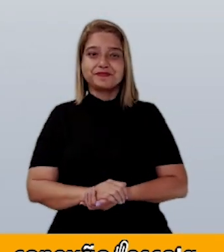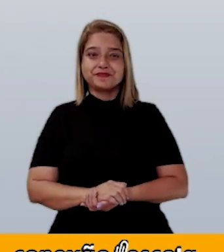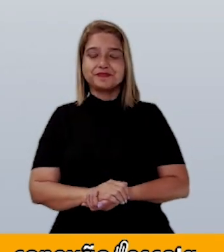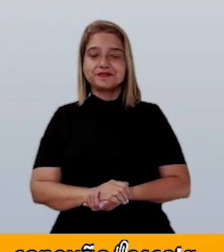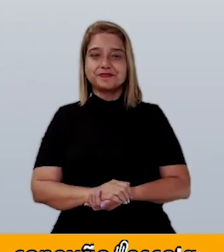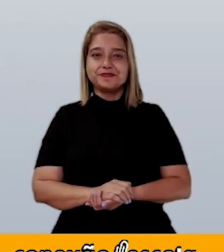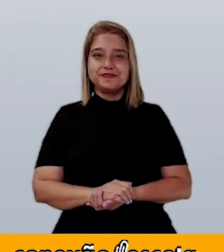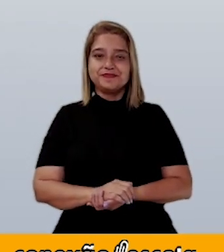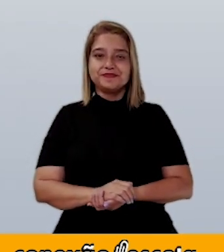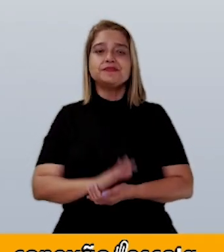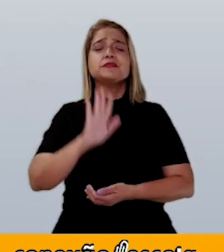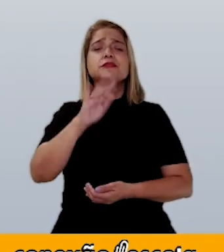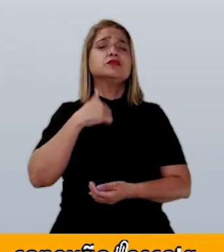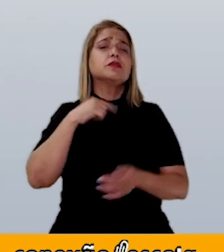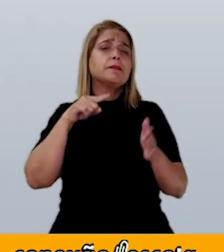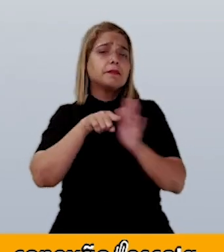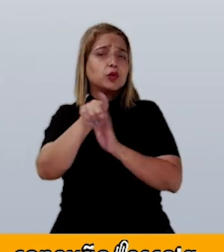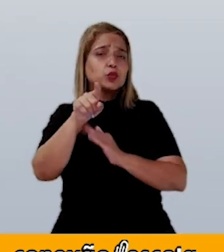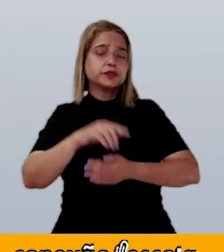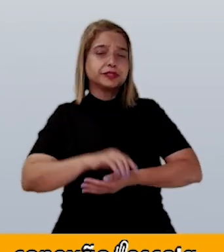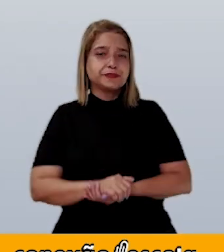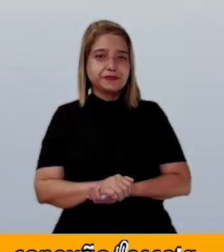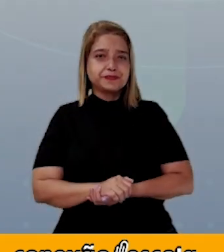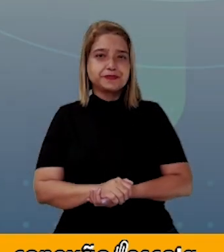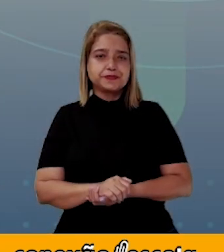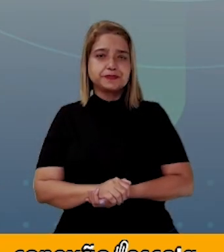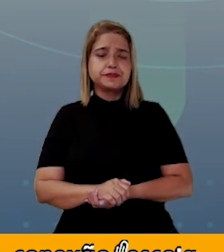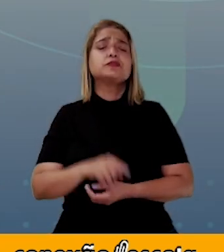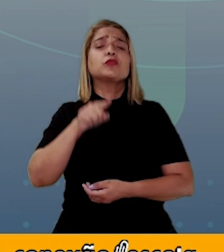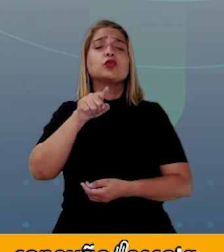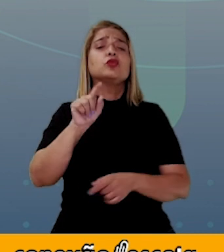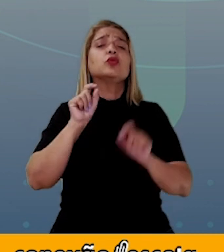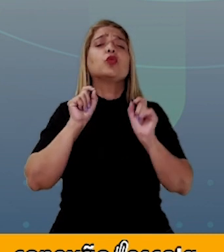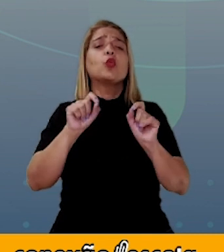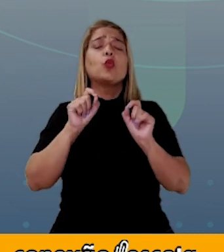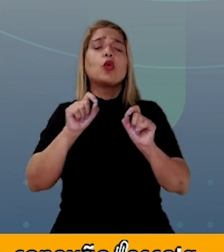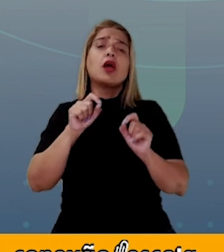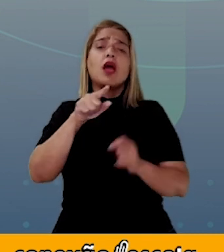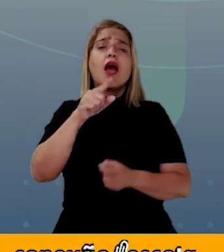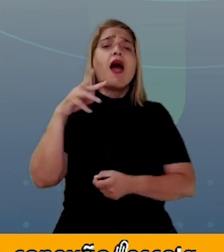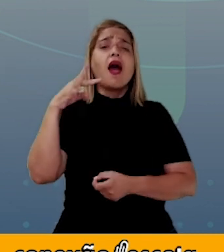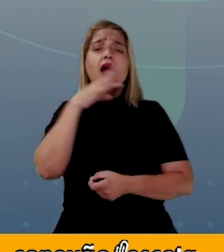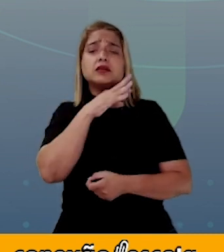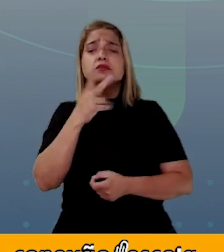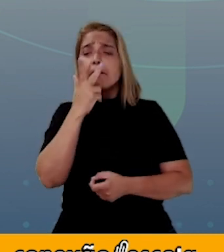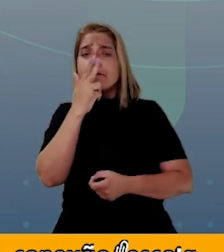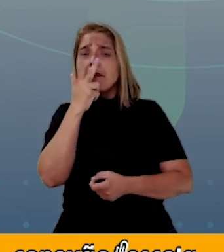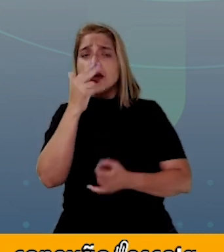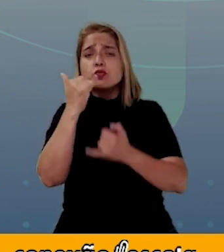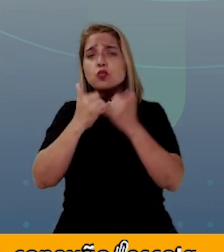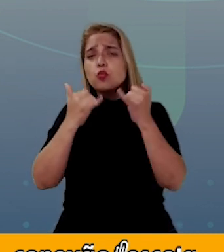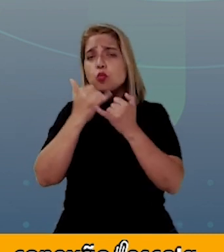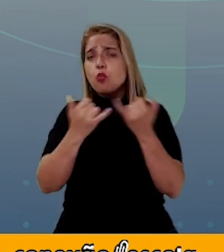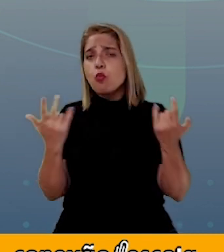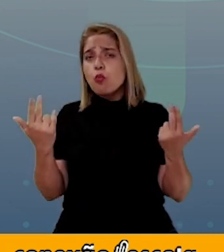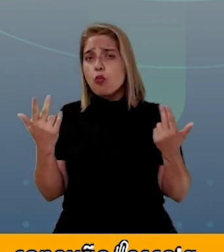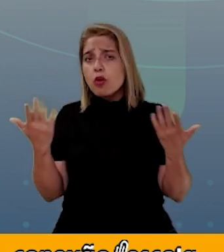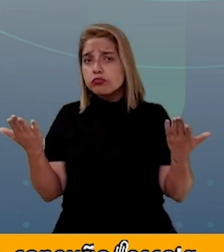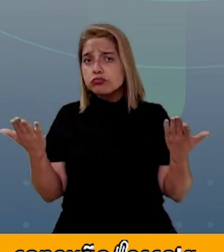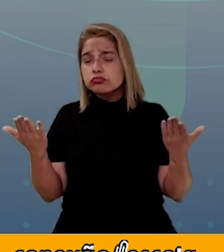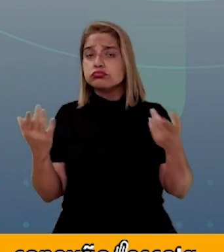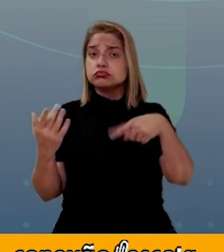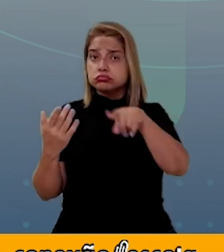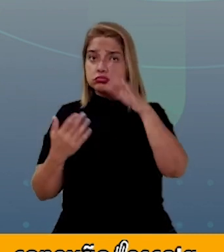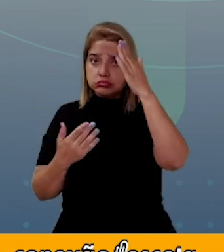Agora eu quero te perguntar, O que você acha que elas têm em comum? Já